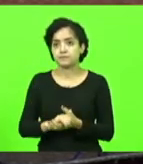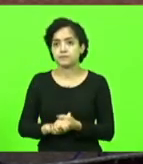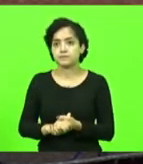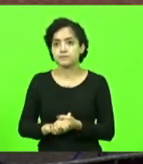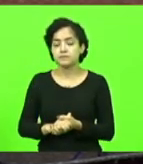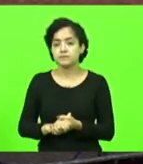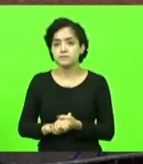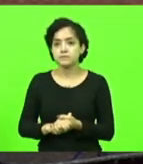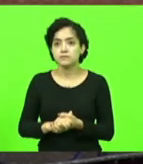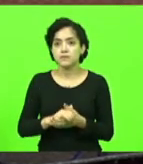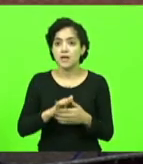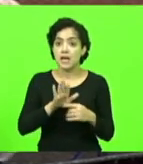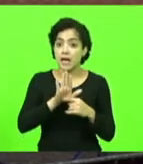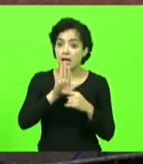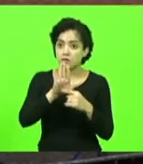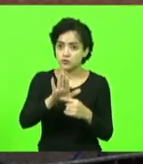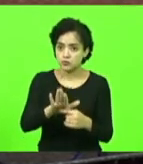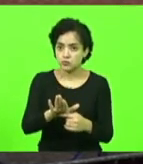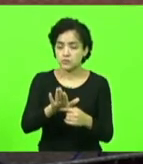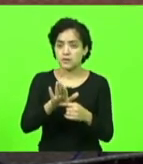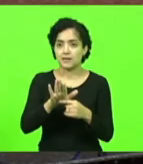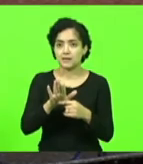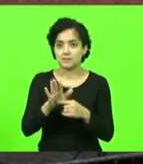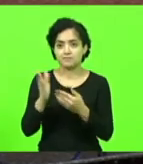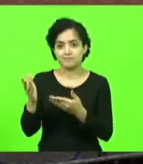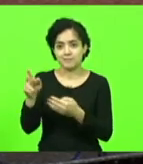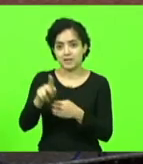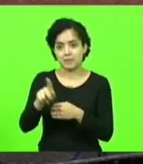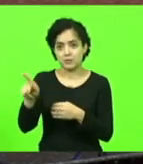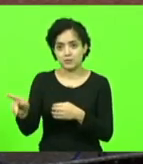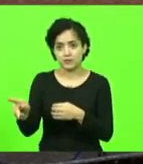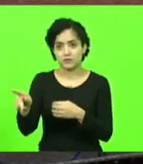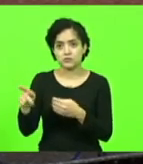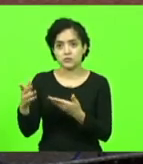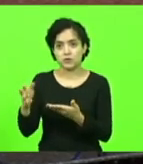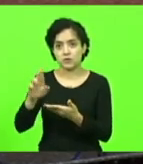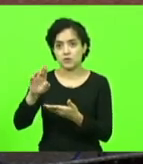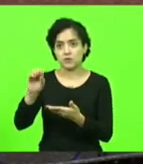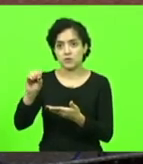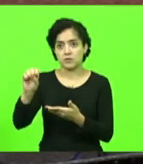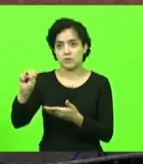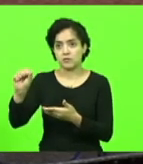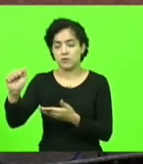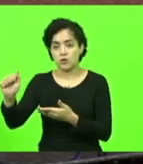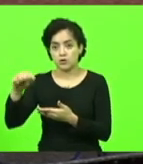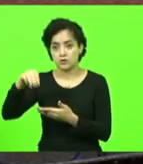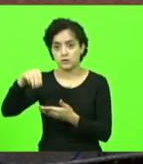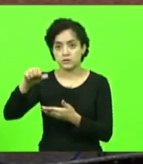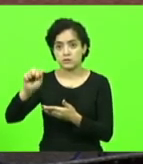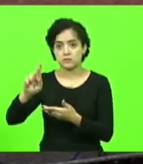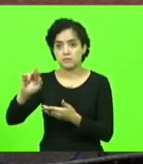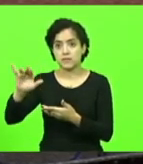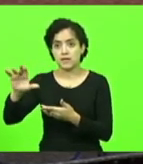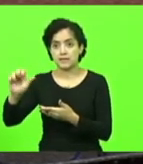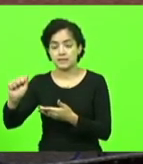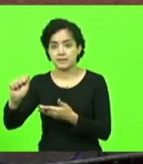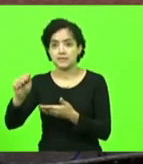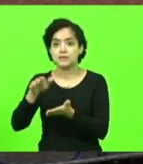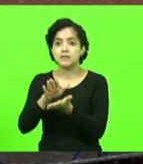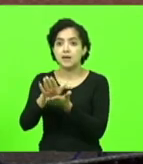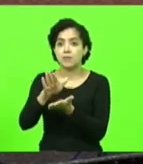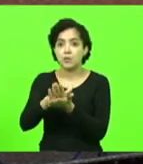pudermos ajudar, através da casa, a nossa professora Rosa Maria Tesser, na publicação